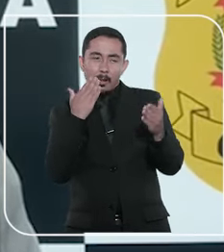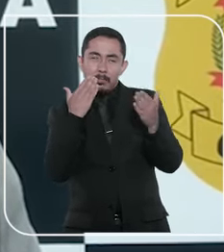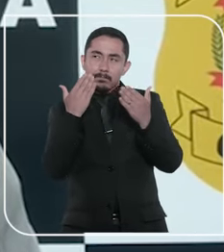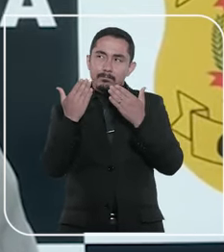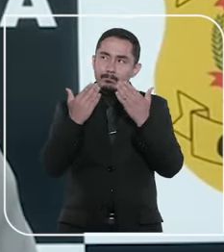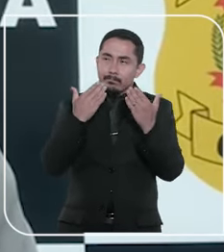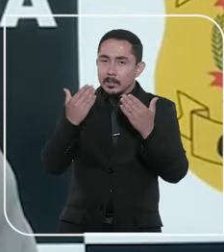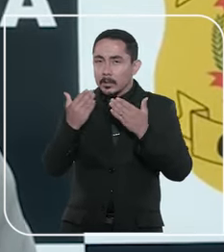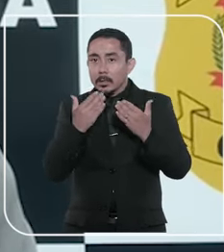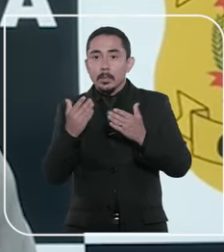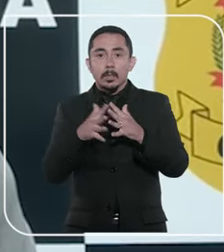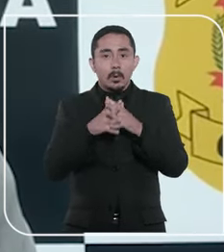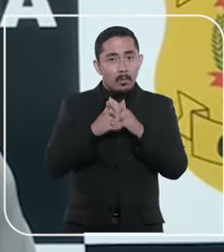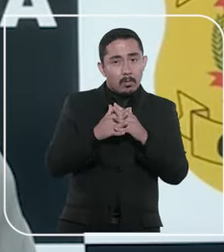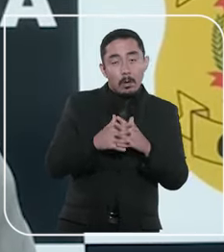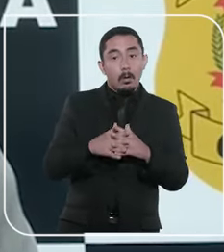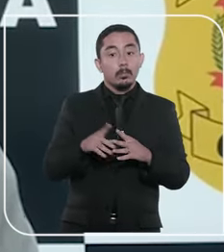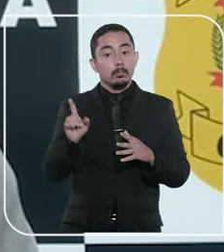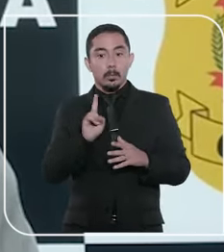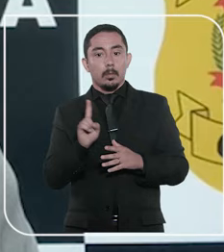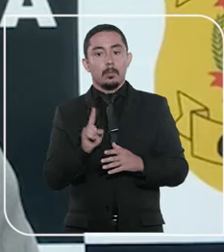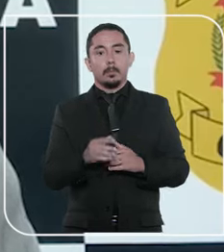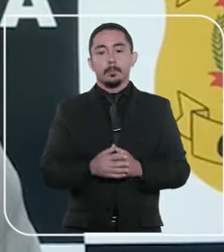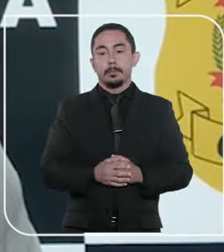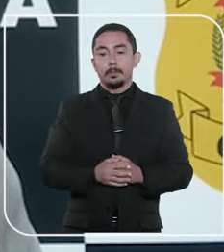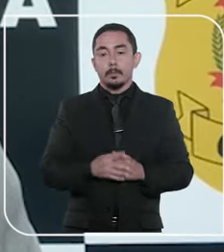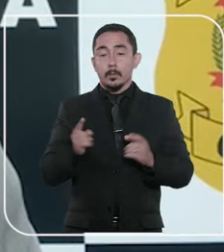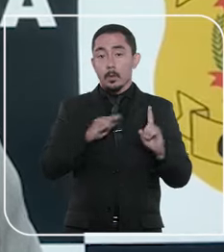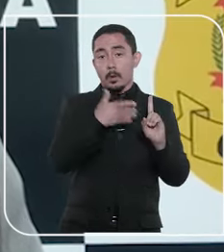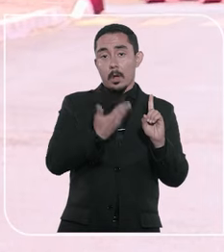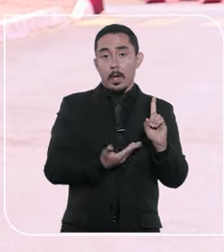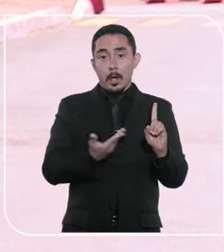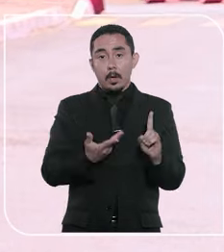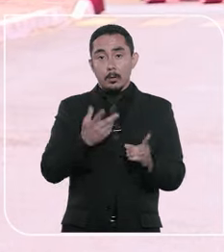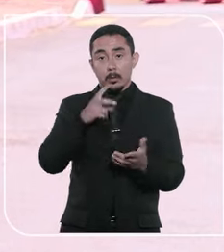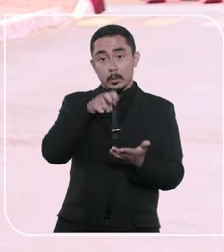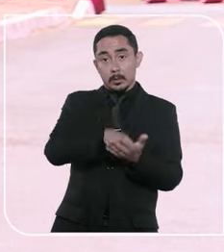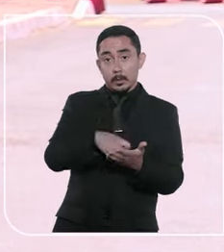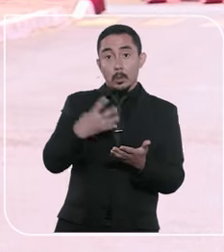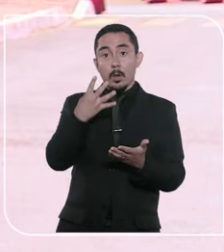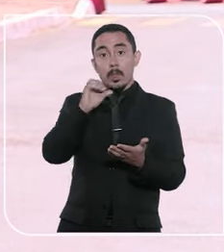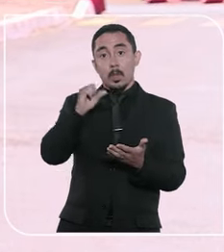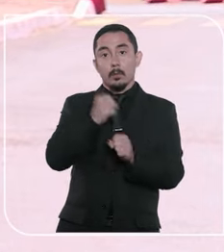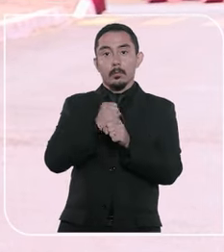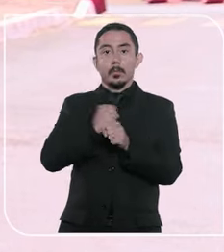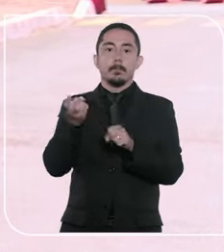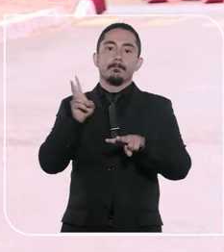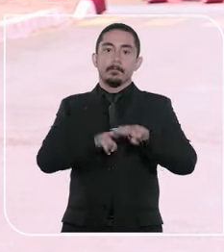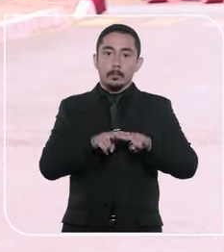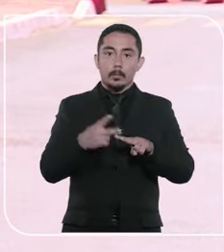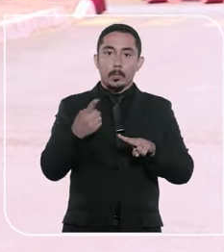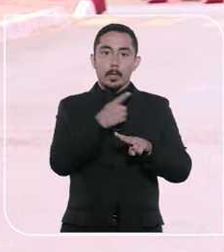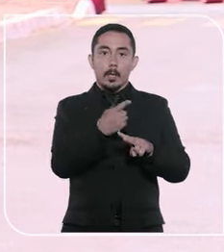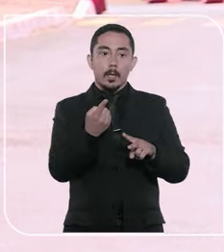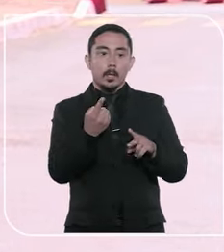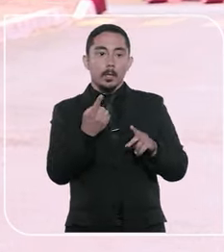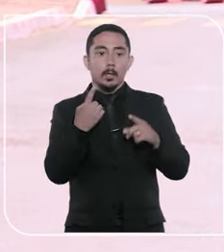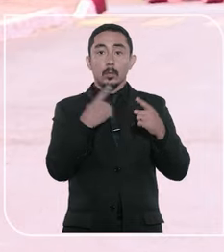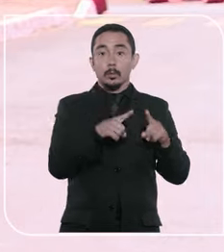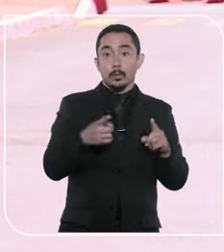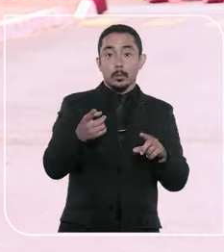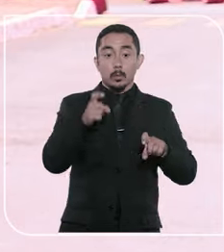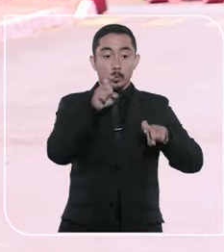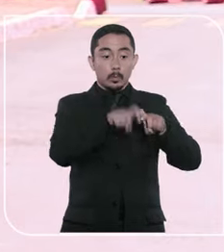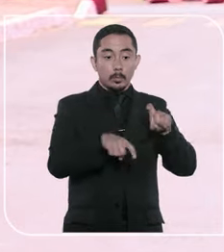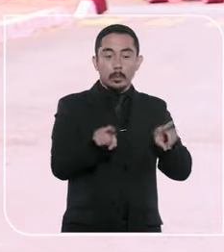a vítima ou a testemunha não se confunda ali no momento do reconhecimento. No caso, o réu foi condenado a mais de 49 anos de prisão,